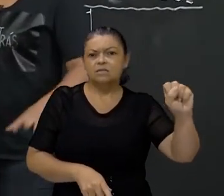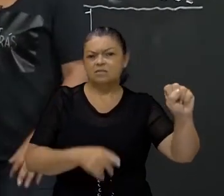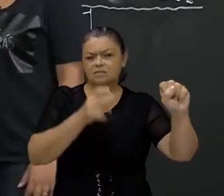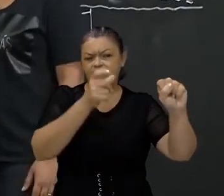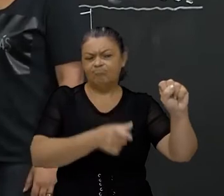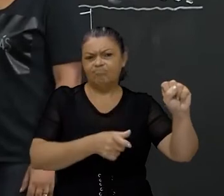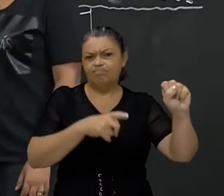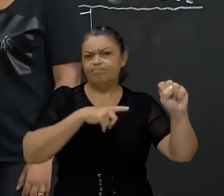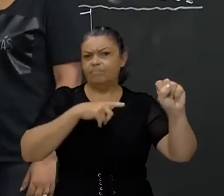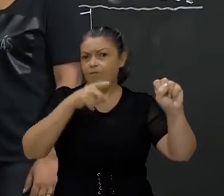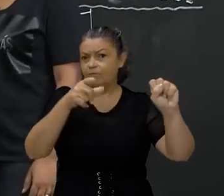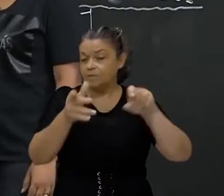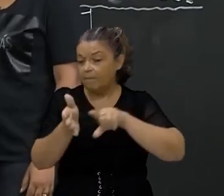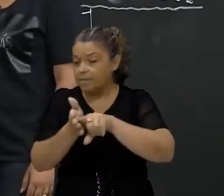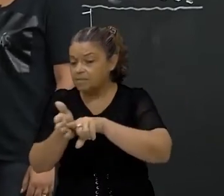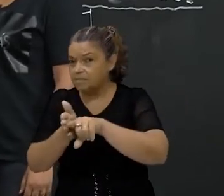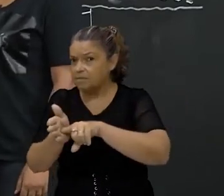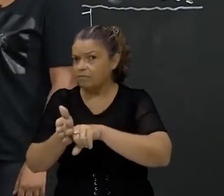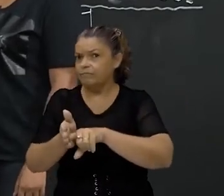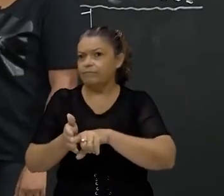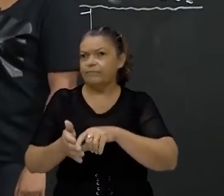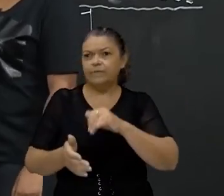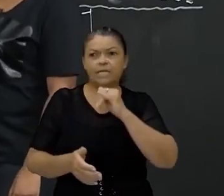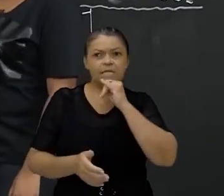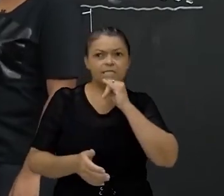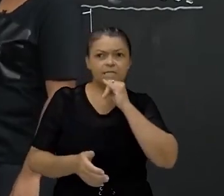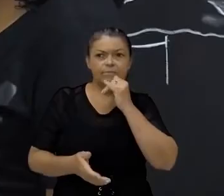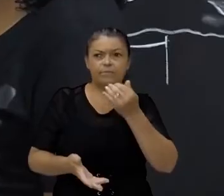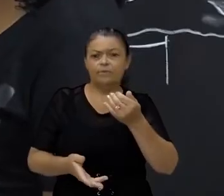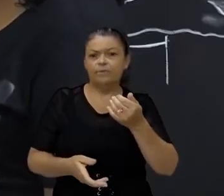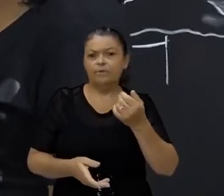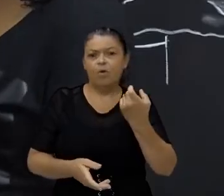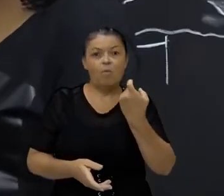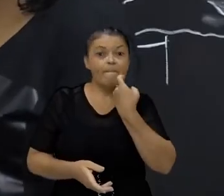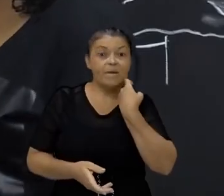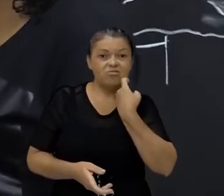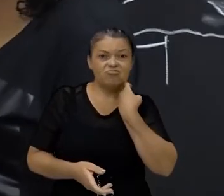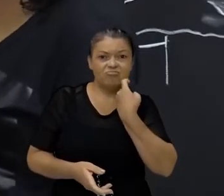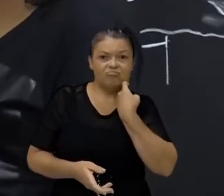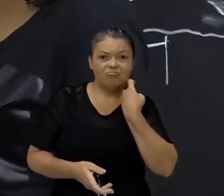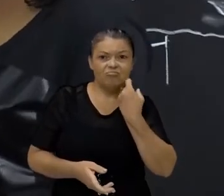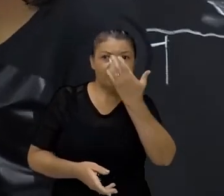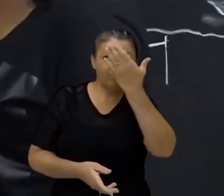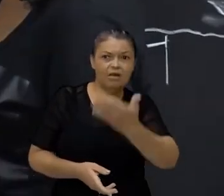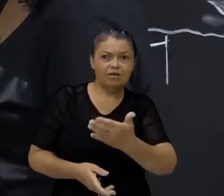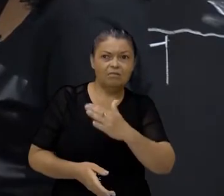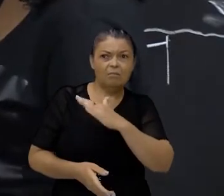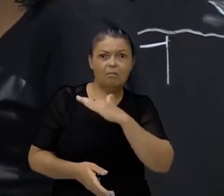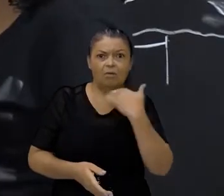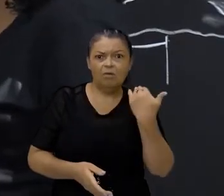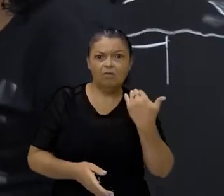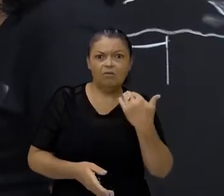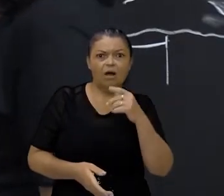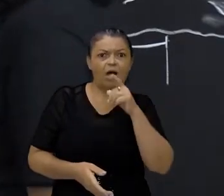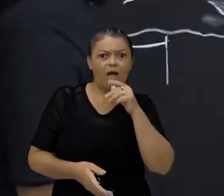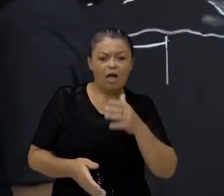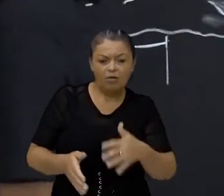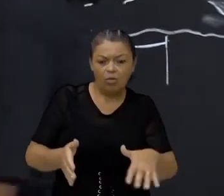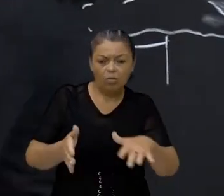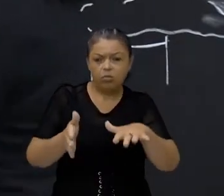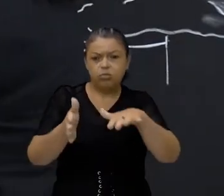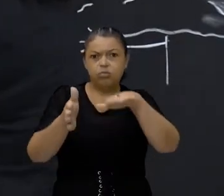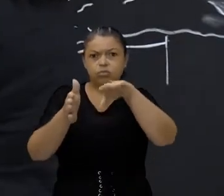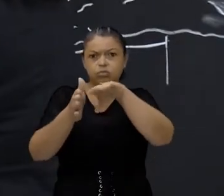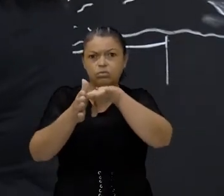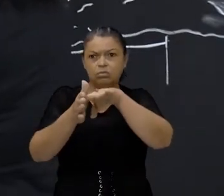um peixe, ele morreu aqui. E está no processo de sedimentação. Esse sedimento vai cobrindo, vai cobrindo, vai cobrindo. Agora eu tenho um sedimento